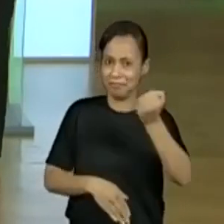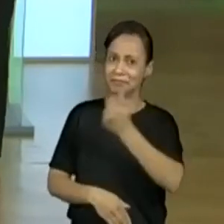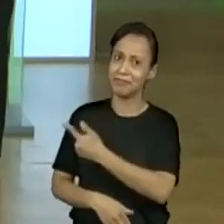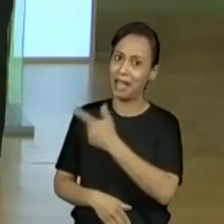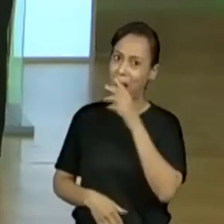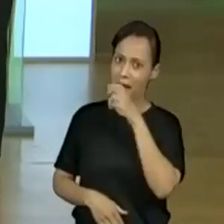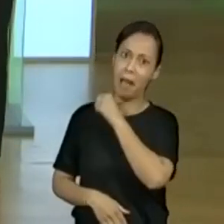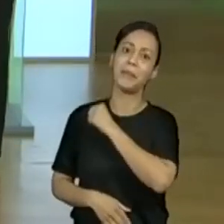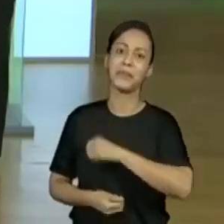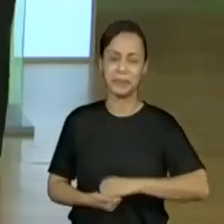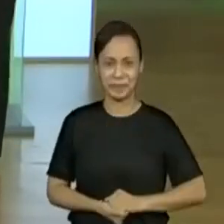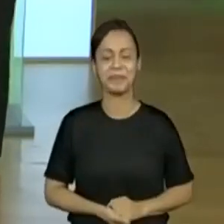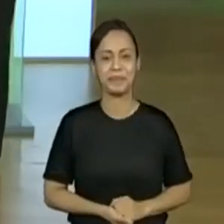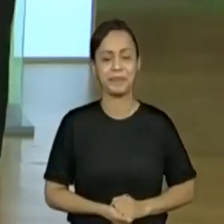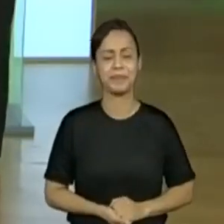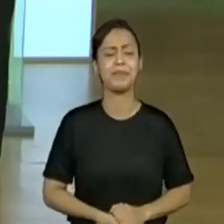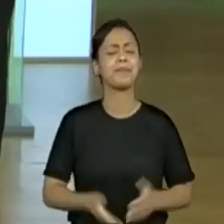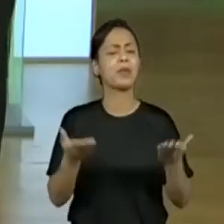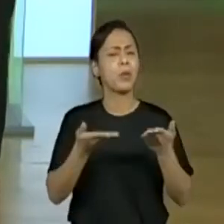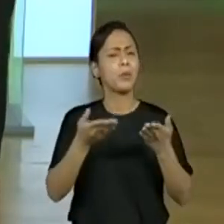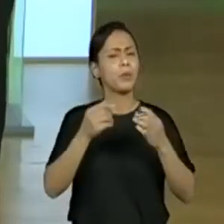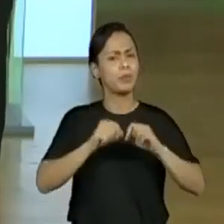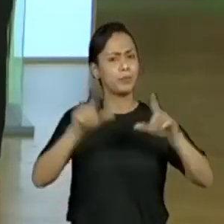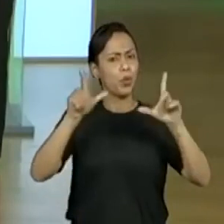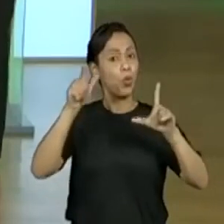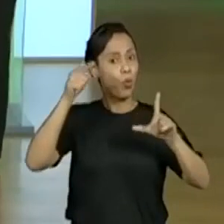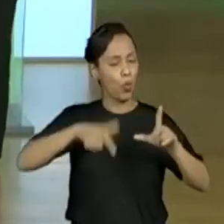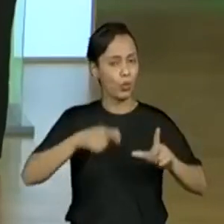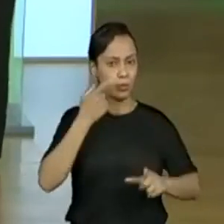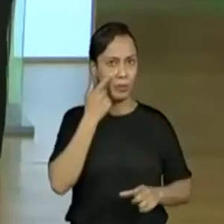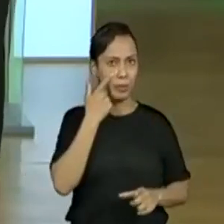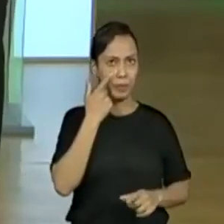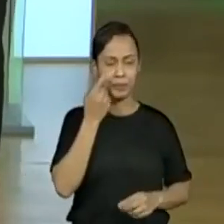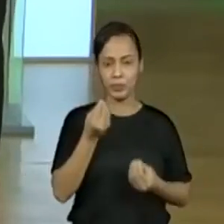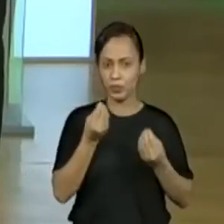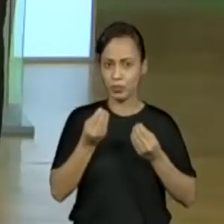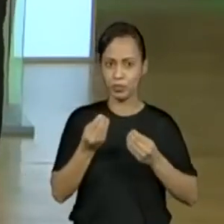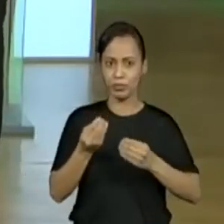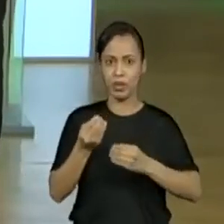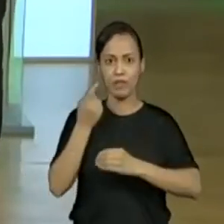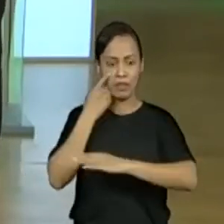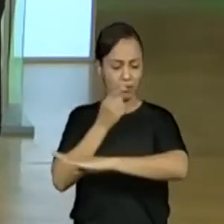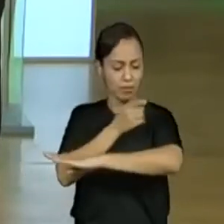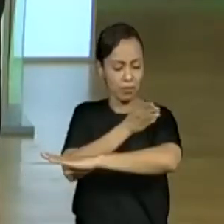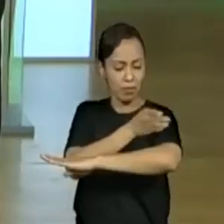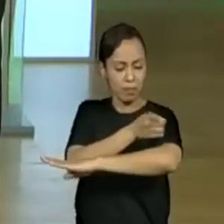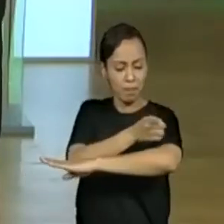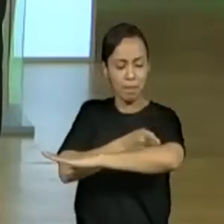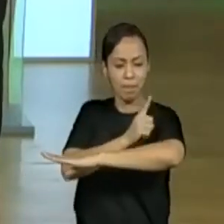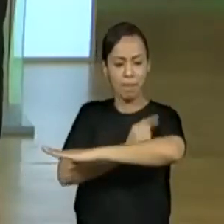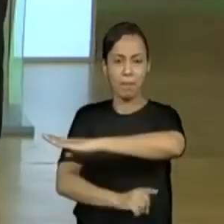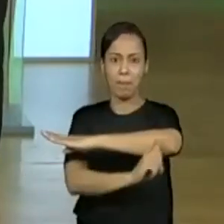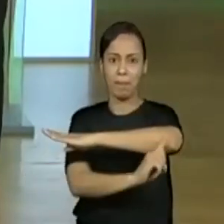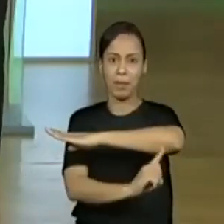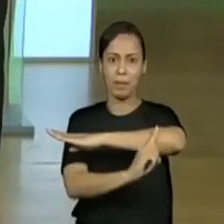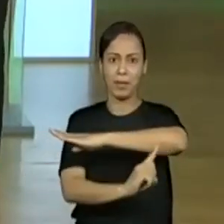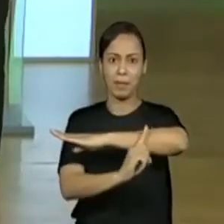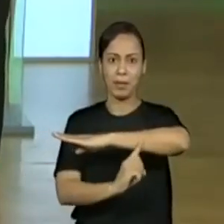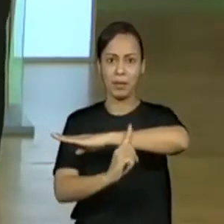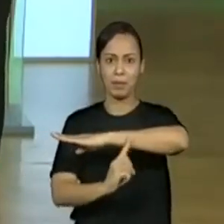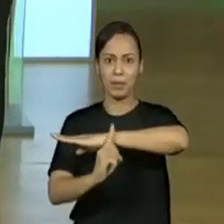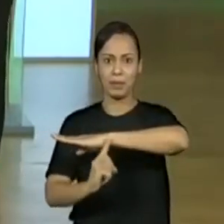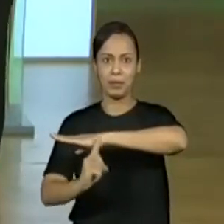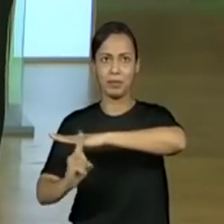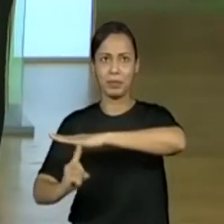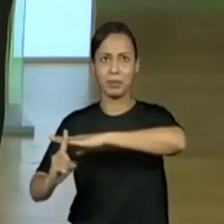uma outra sequência. Aqui a gente tem uma reta numérica e a gente tem uma situação anterior à reta.